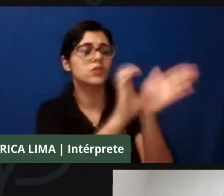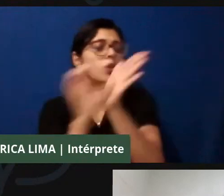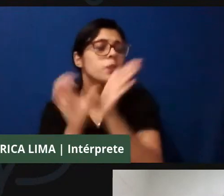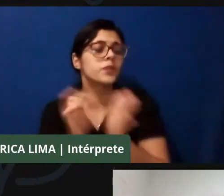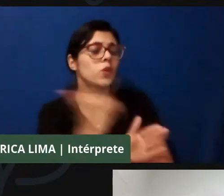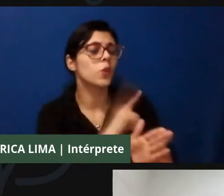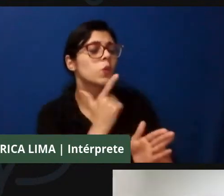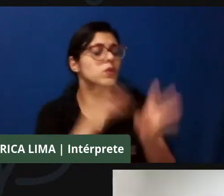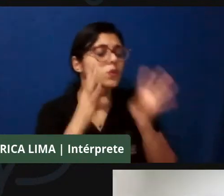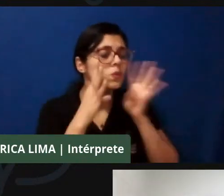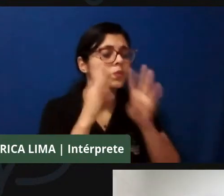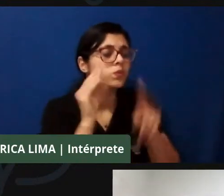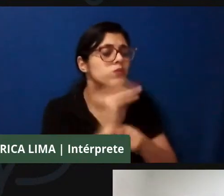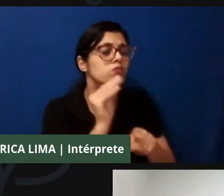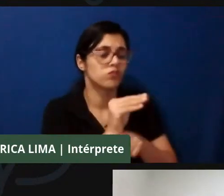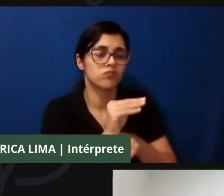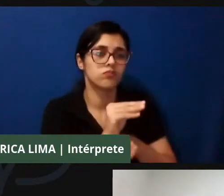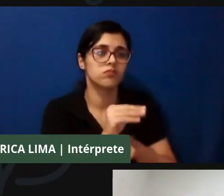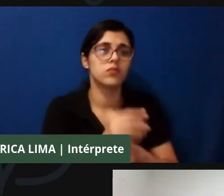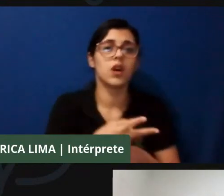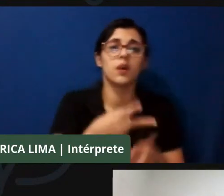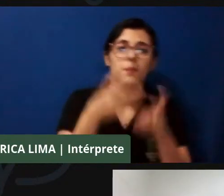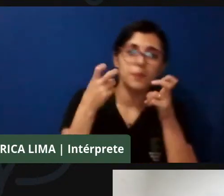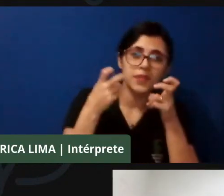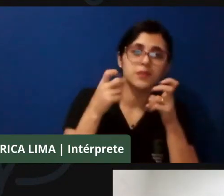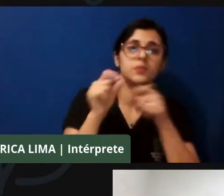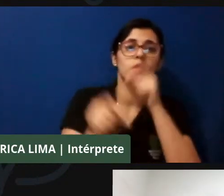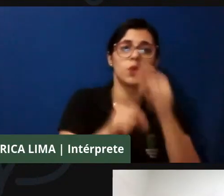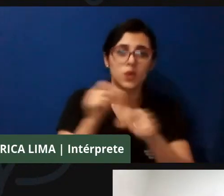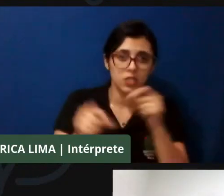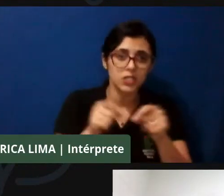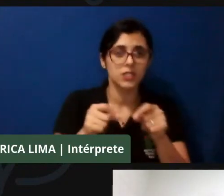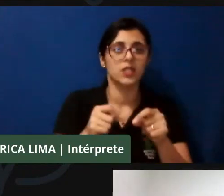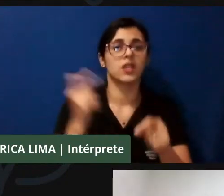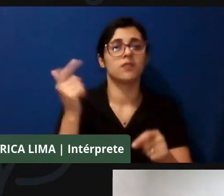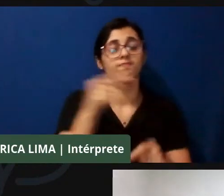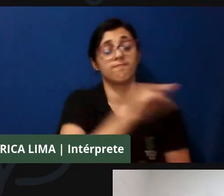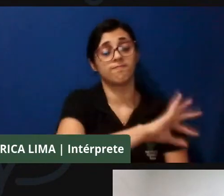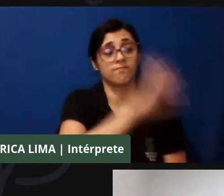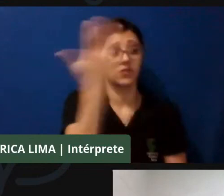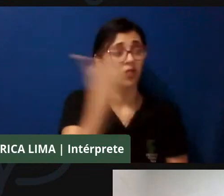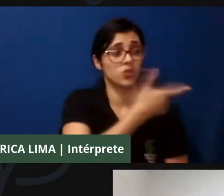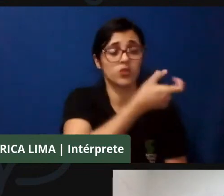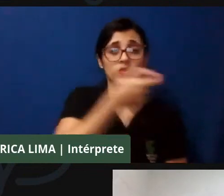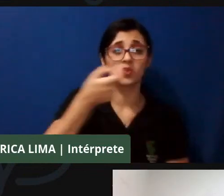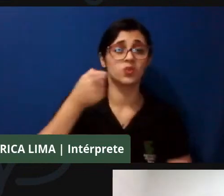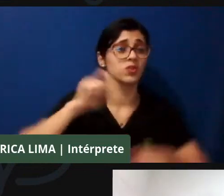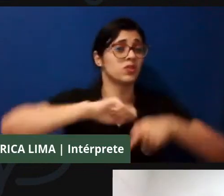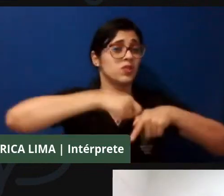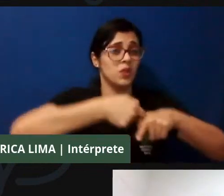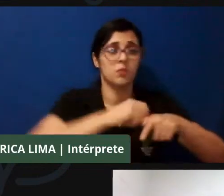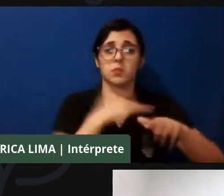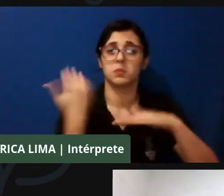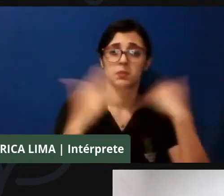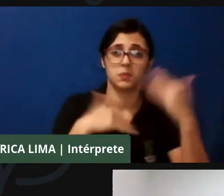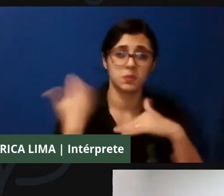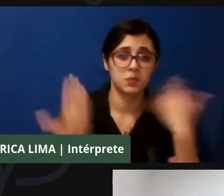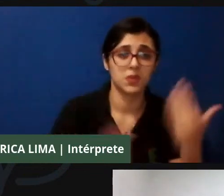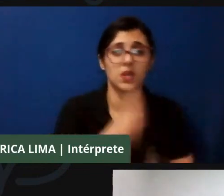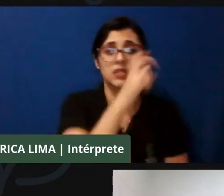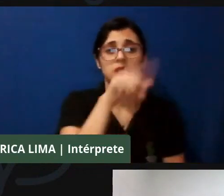mais de 200 quilombolas já tinham falecidos, 5 mil casos confirmados, 1.300 em